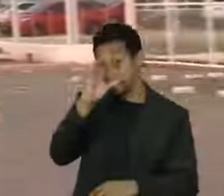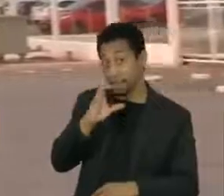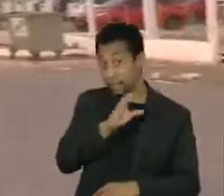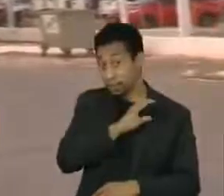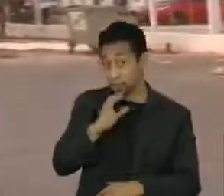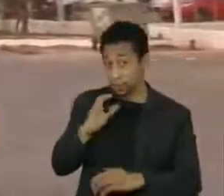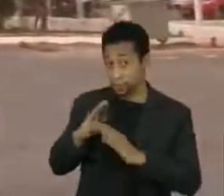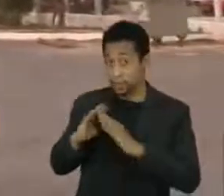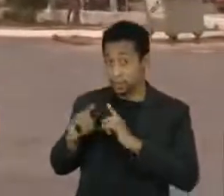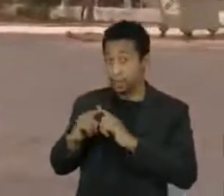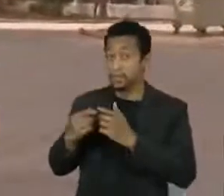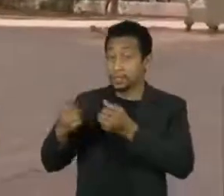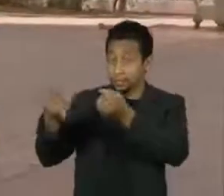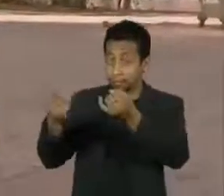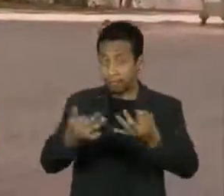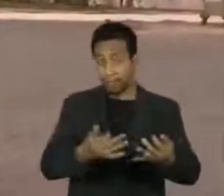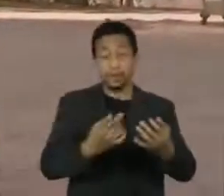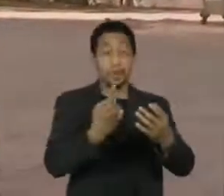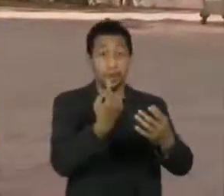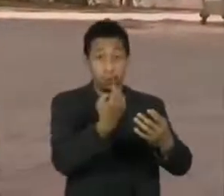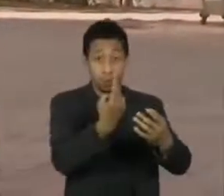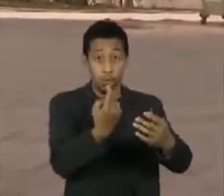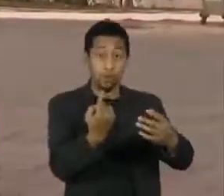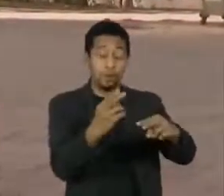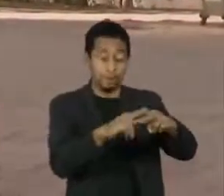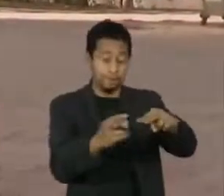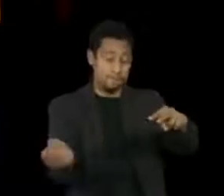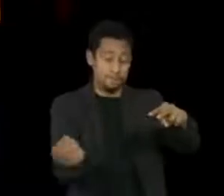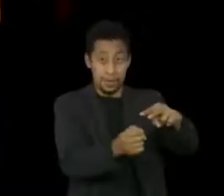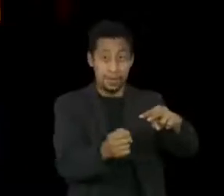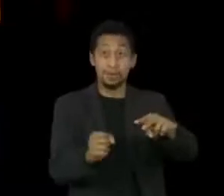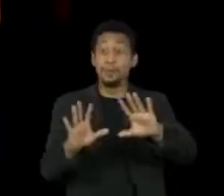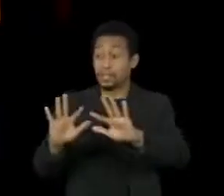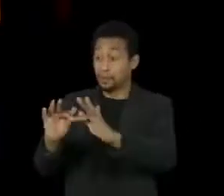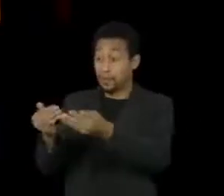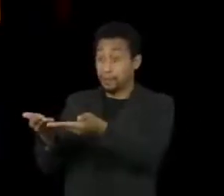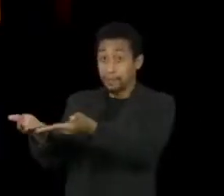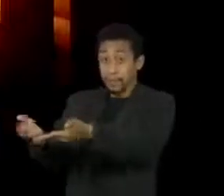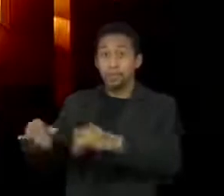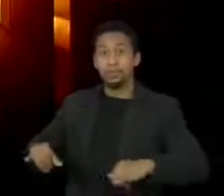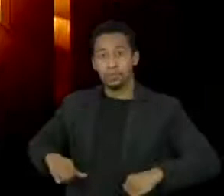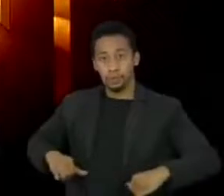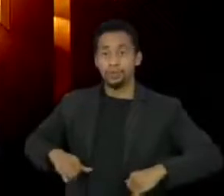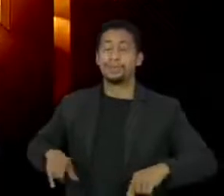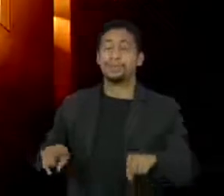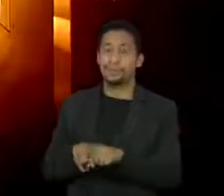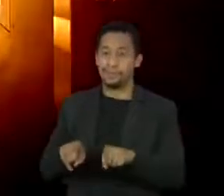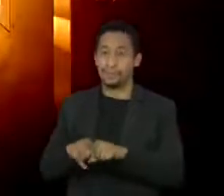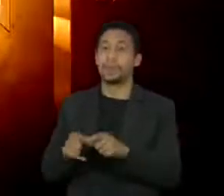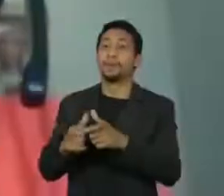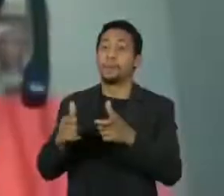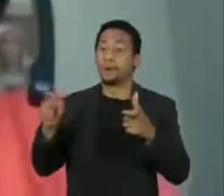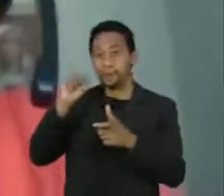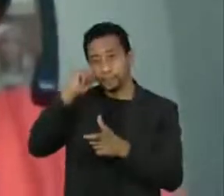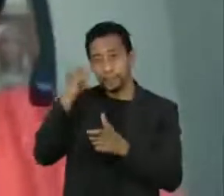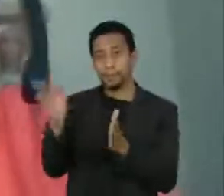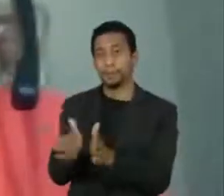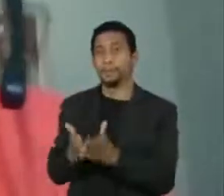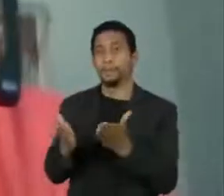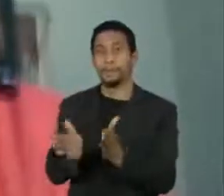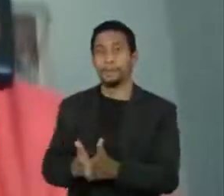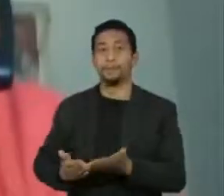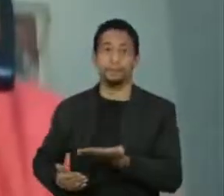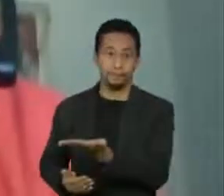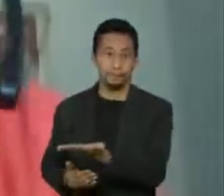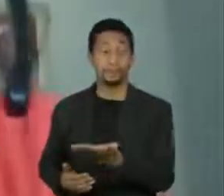cada um desses presos, uma família inteira também é punida, em geral, preta e pobre. As famílias